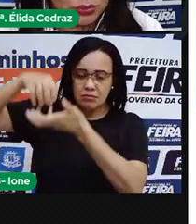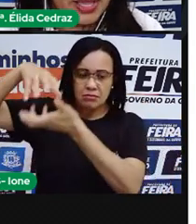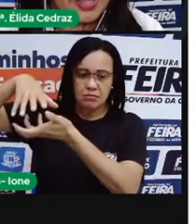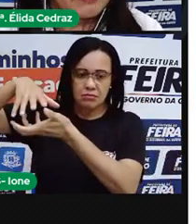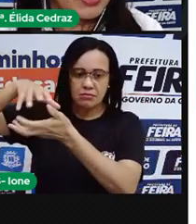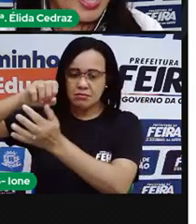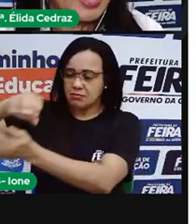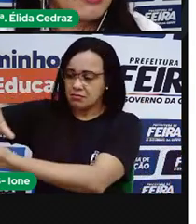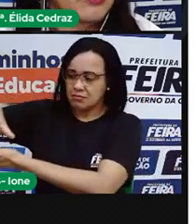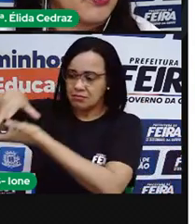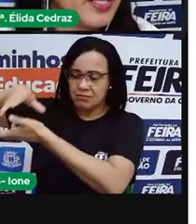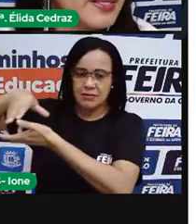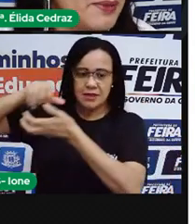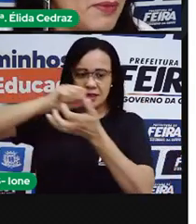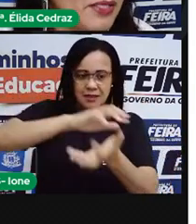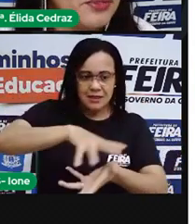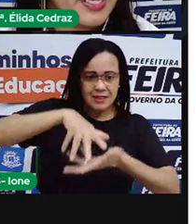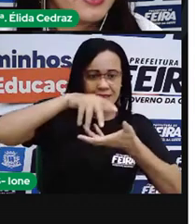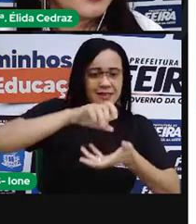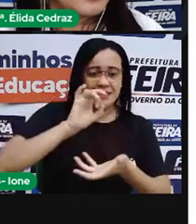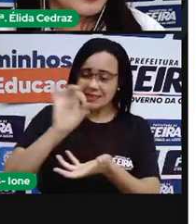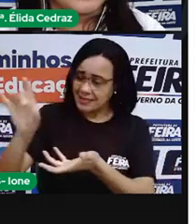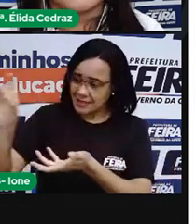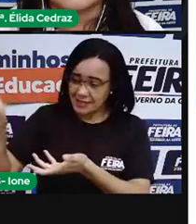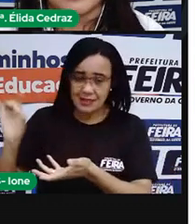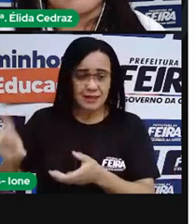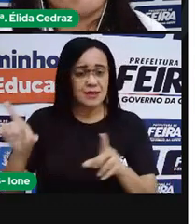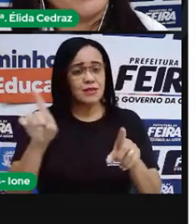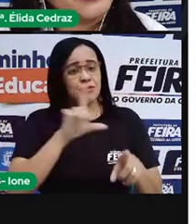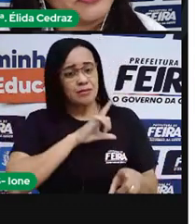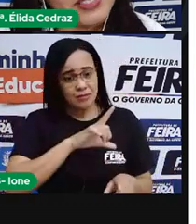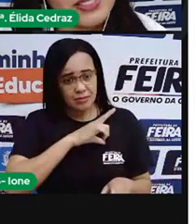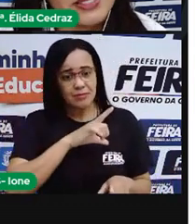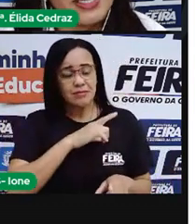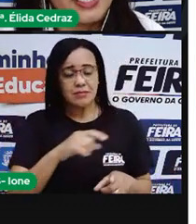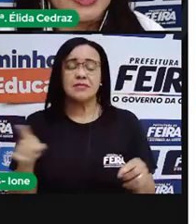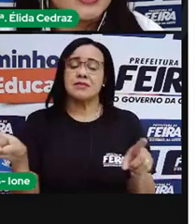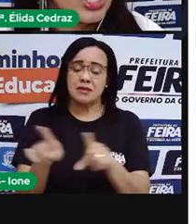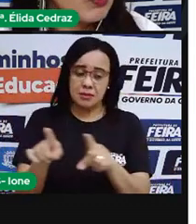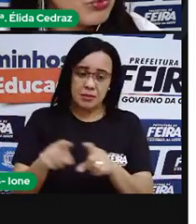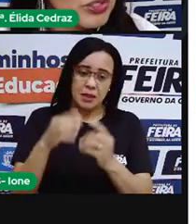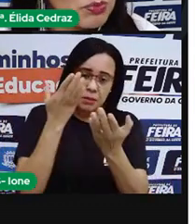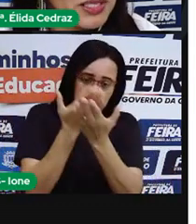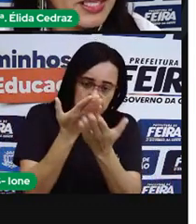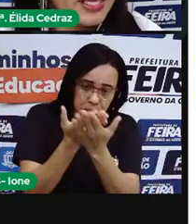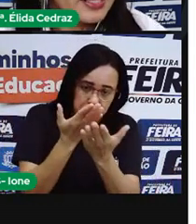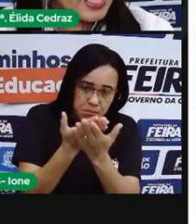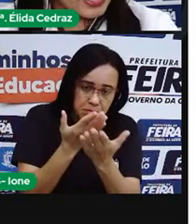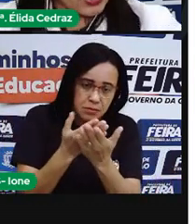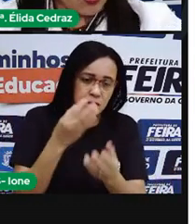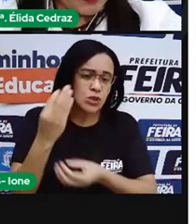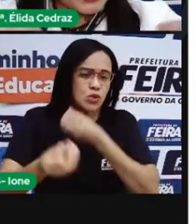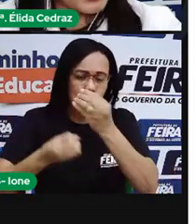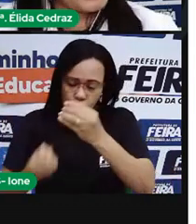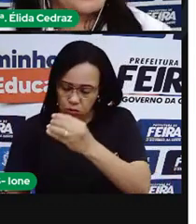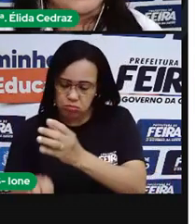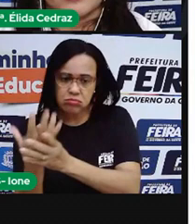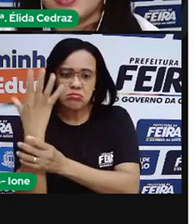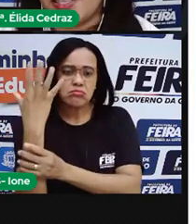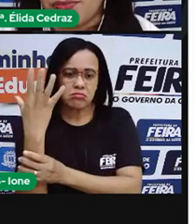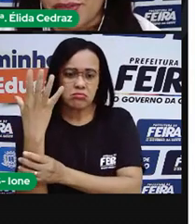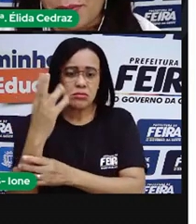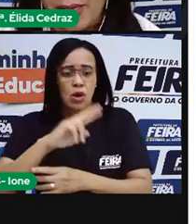vão estudar o nascimento das estrelas, a evolução das estrelas, dos planetas e como as